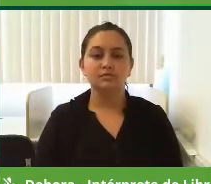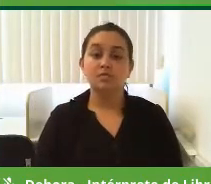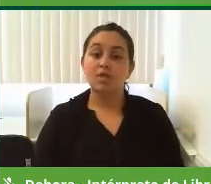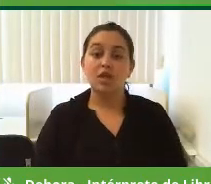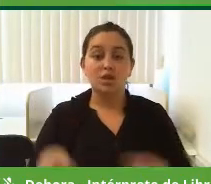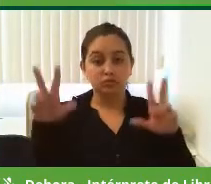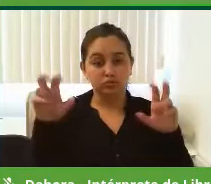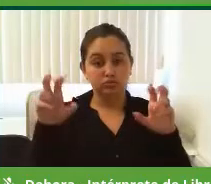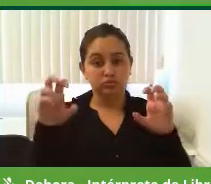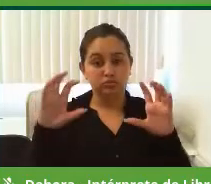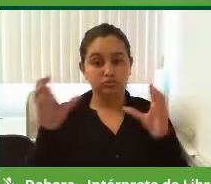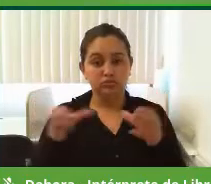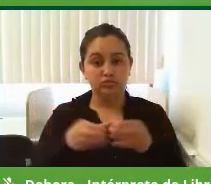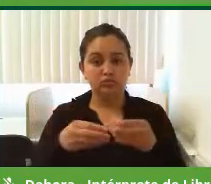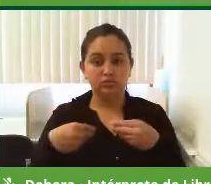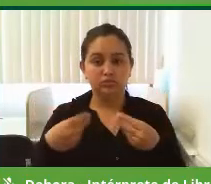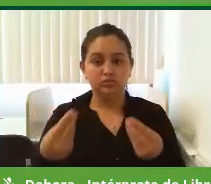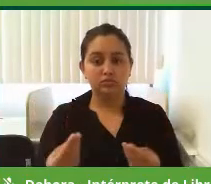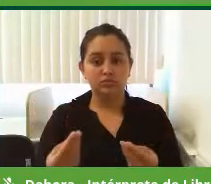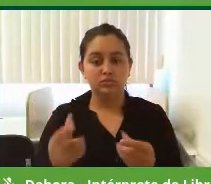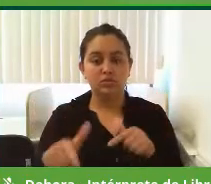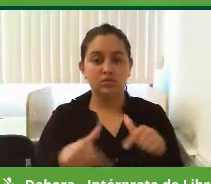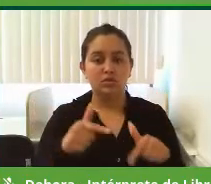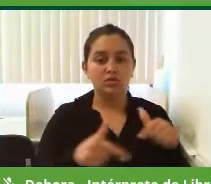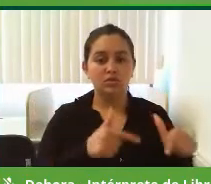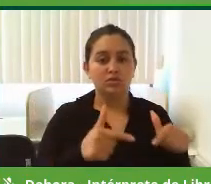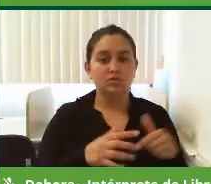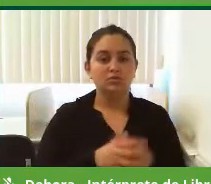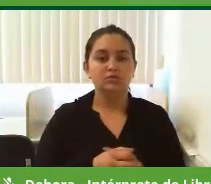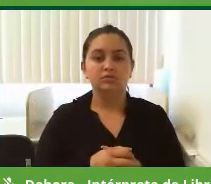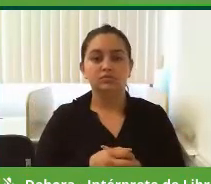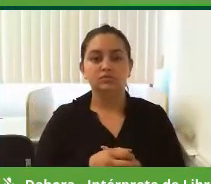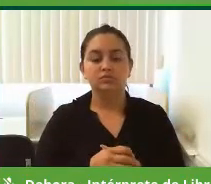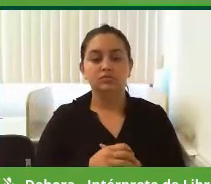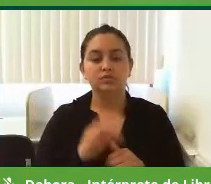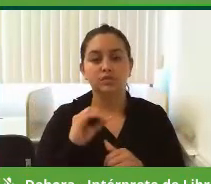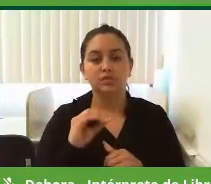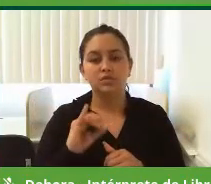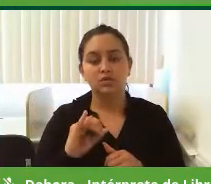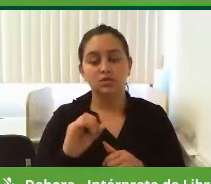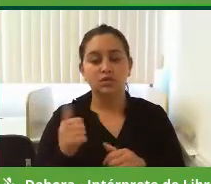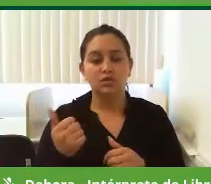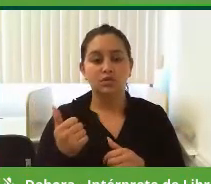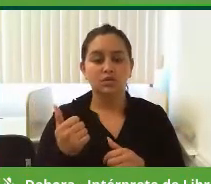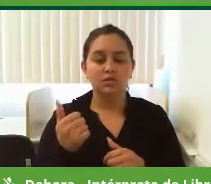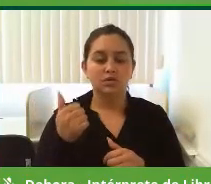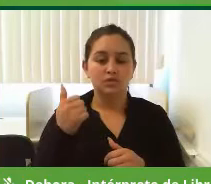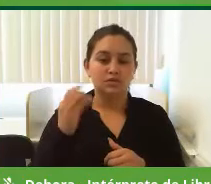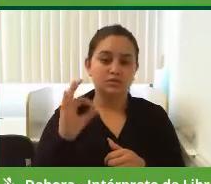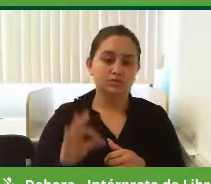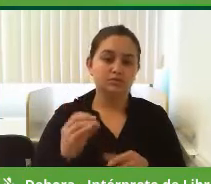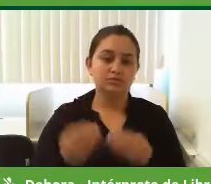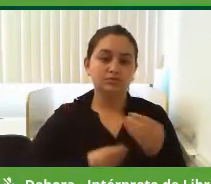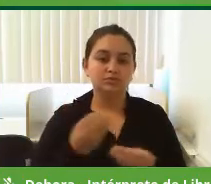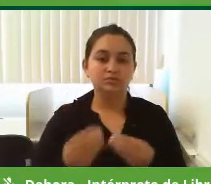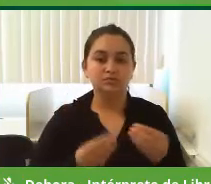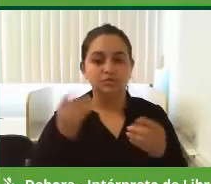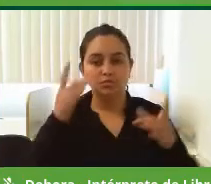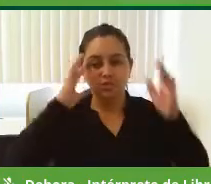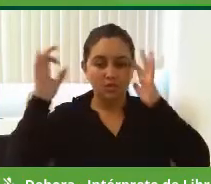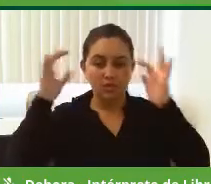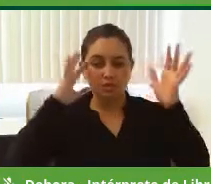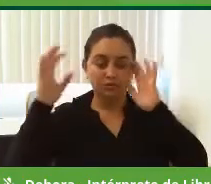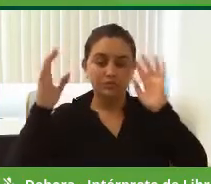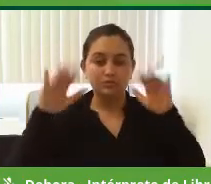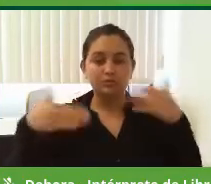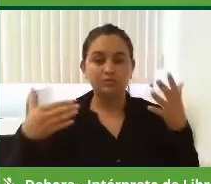que o senhor vai trazer para trabalhar consigo, caso seja eleito, quais são os critérios? Como o senhor pensa que deve